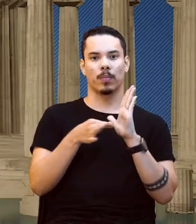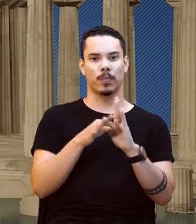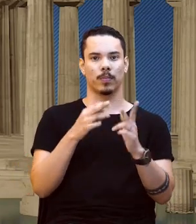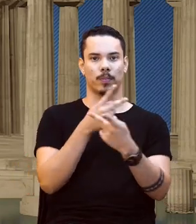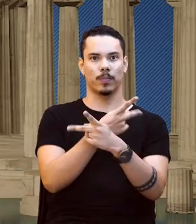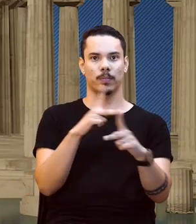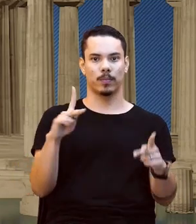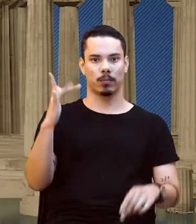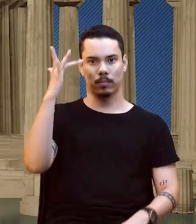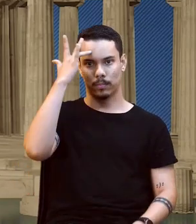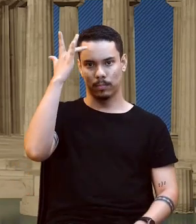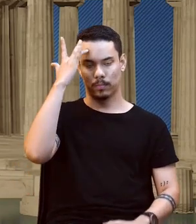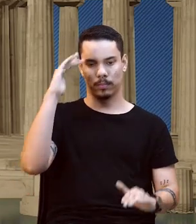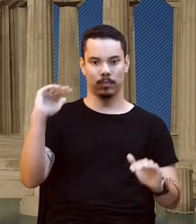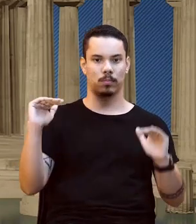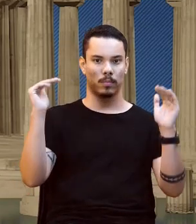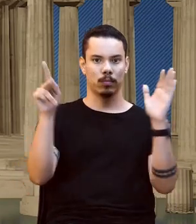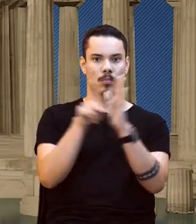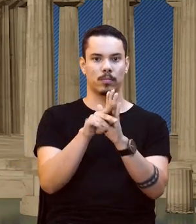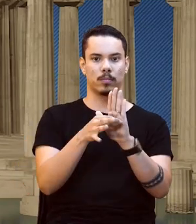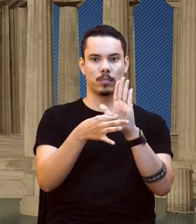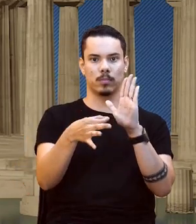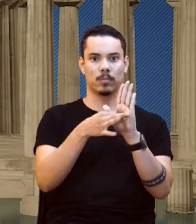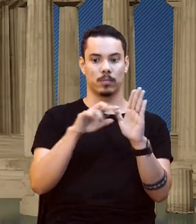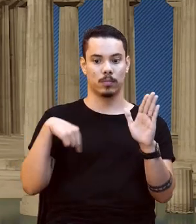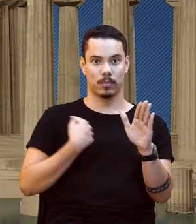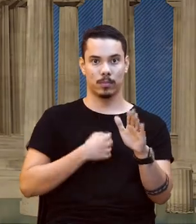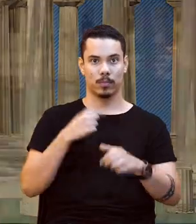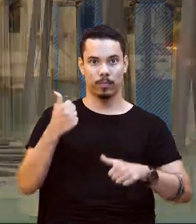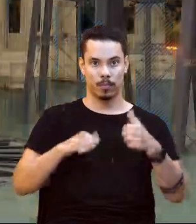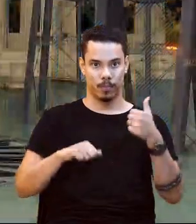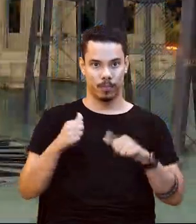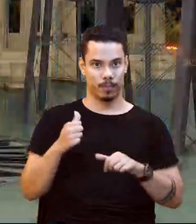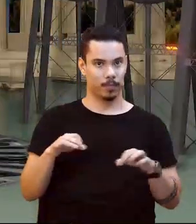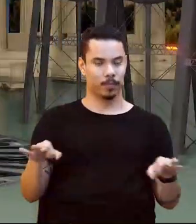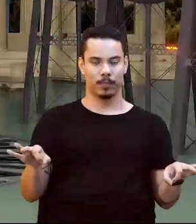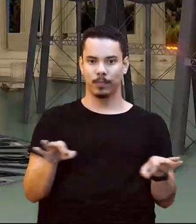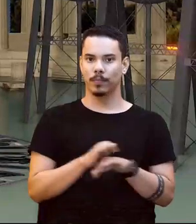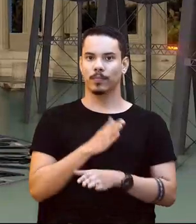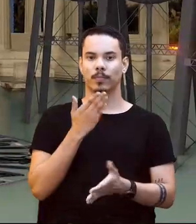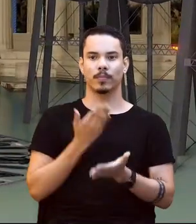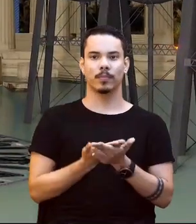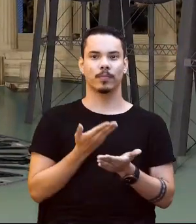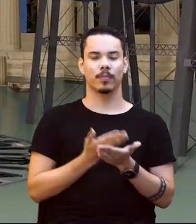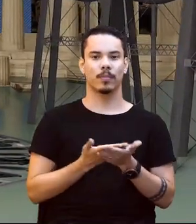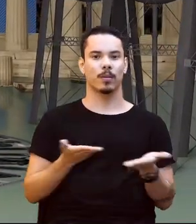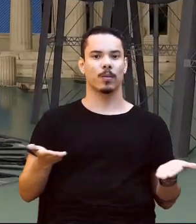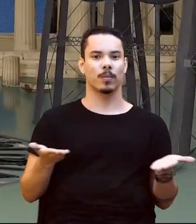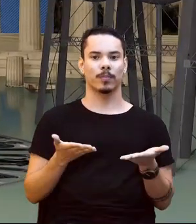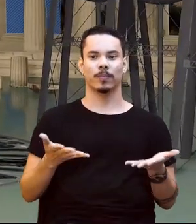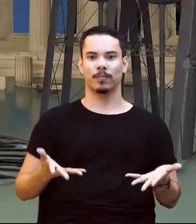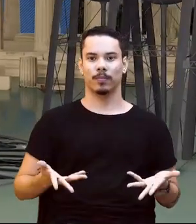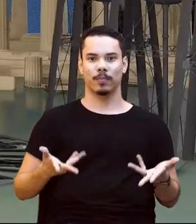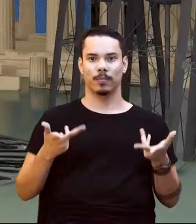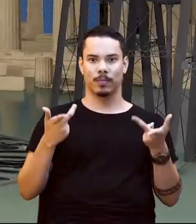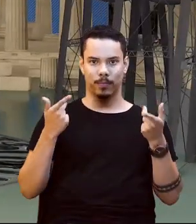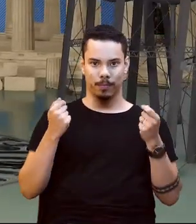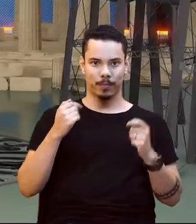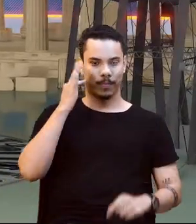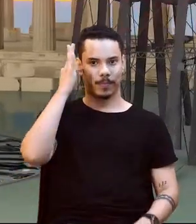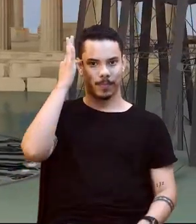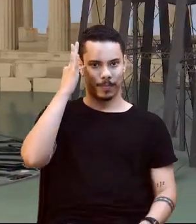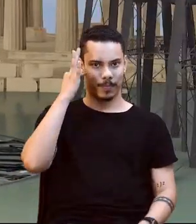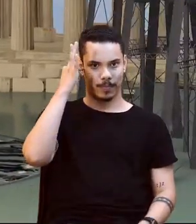amadurecidas, opiniões para a gente fazer essa análise. Então, essa é a nossa aula hoje, né, maravilhosa sobre o meio ambiente e a filosofia.